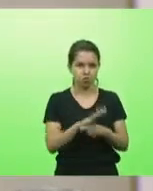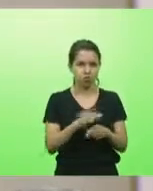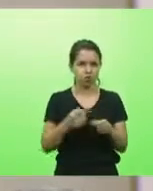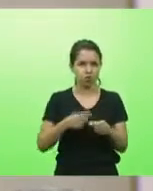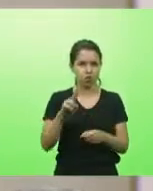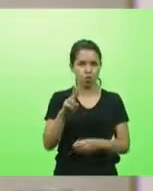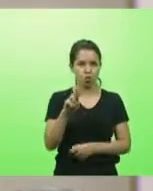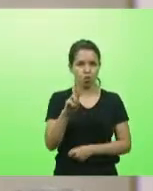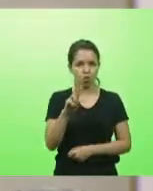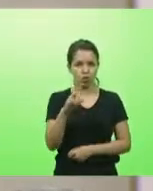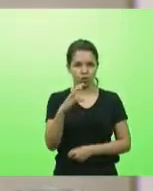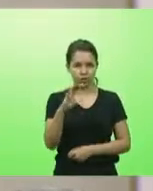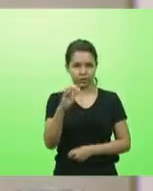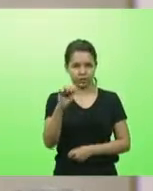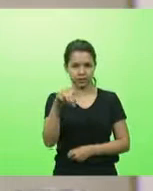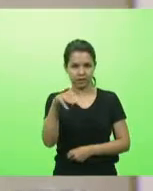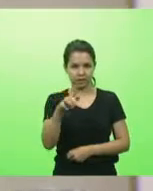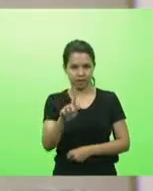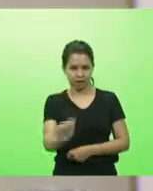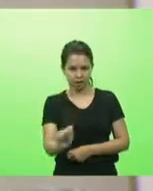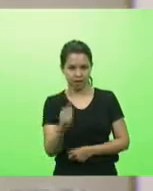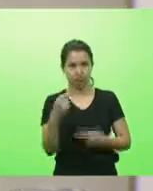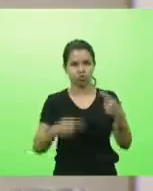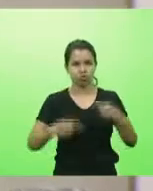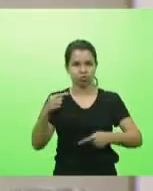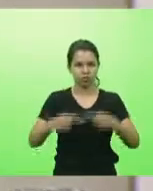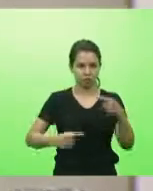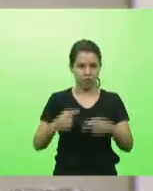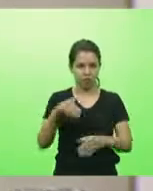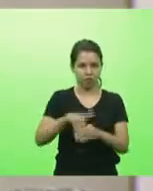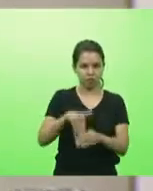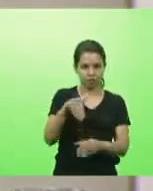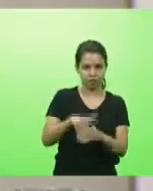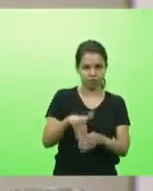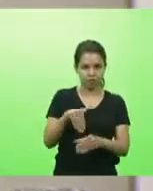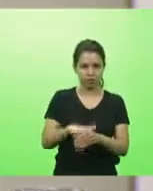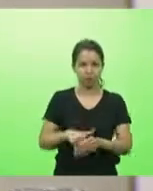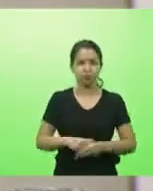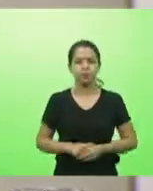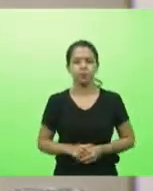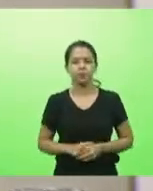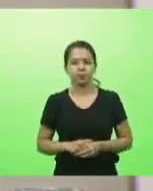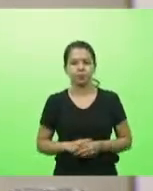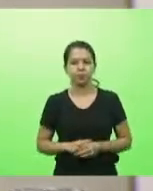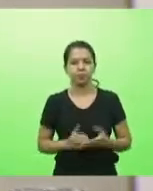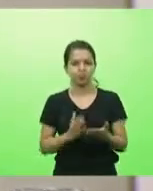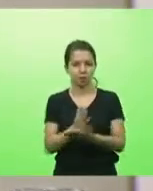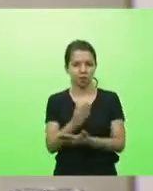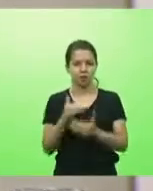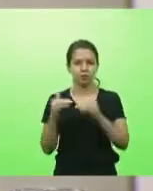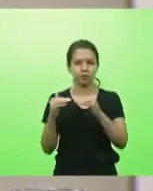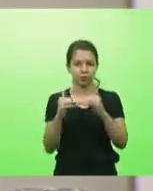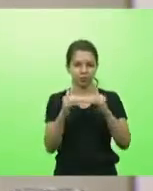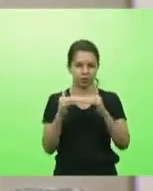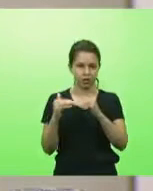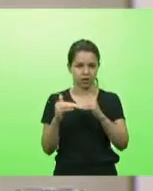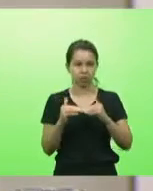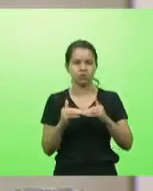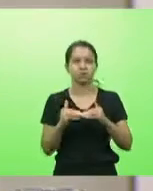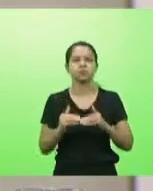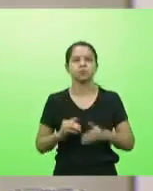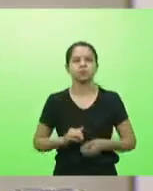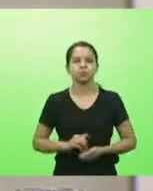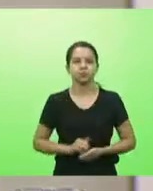Em discussão, não havendo quem queira discutir, em votação. Deputados que aprovam, permaneçam como se encontra. Aprovado por unanimidade.